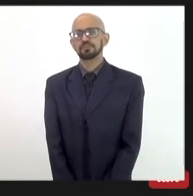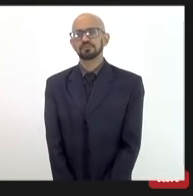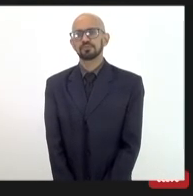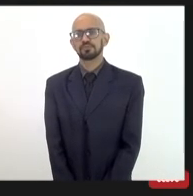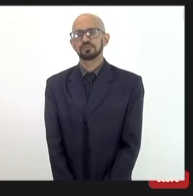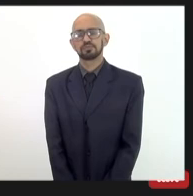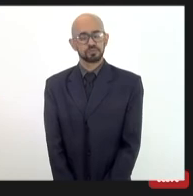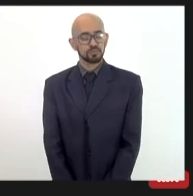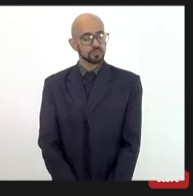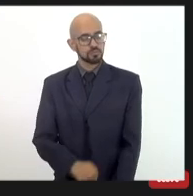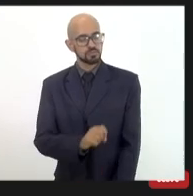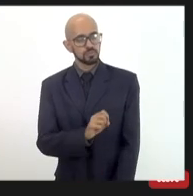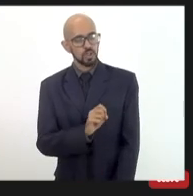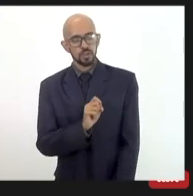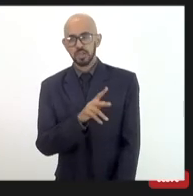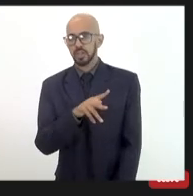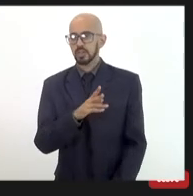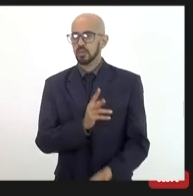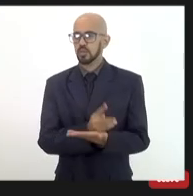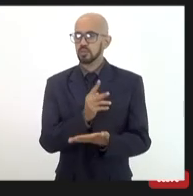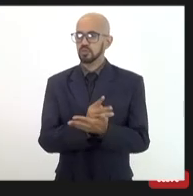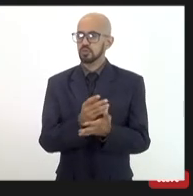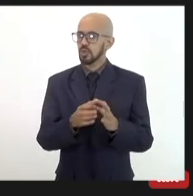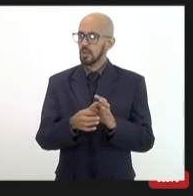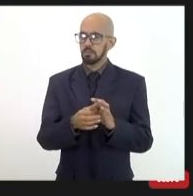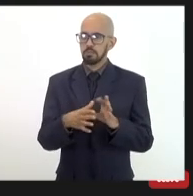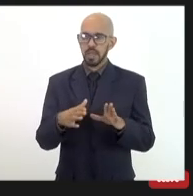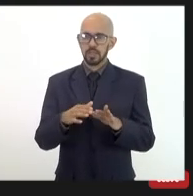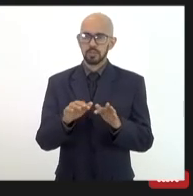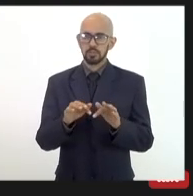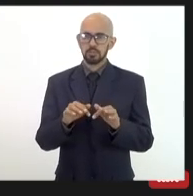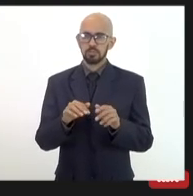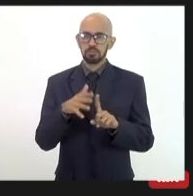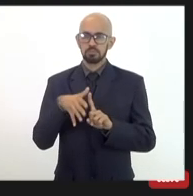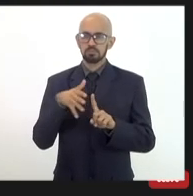ok continua aberta para as considerações finais